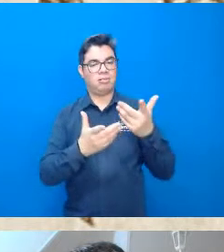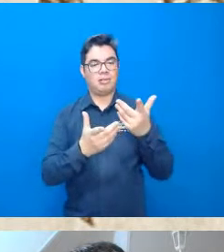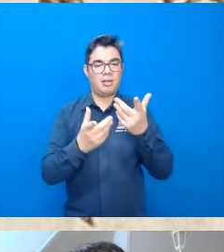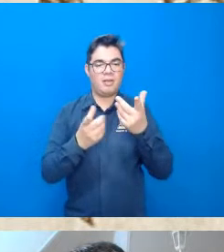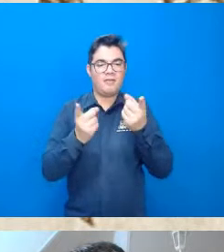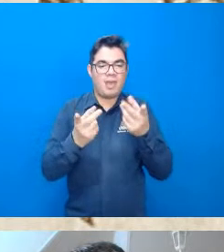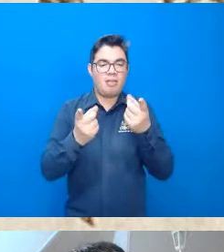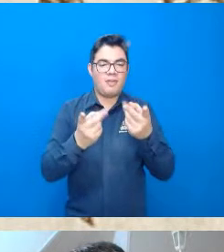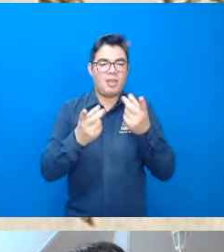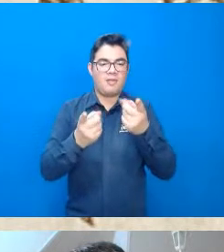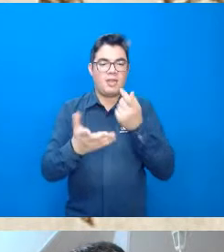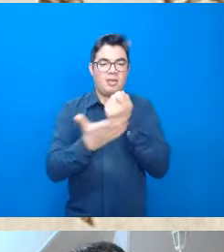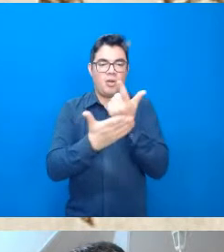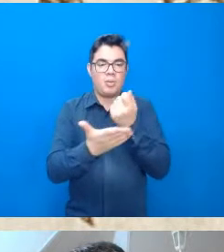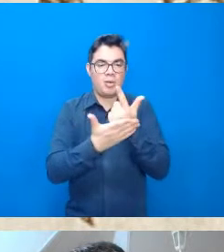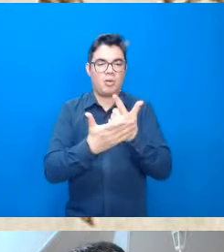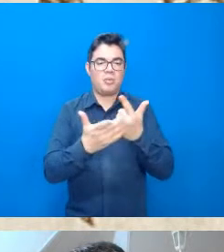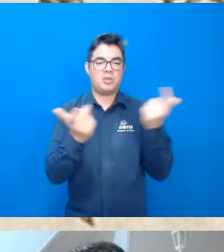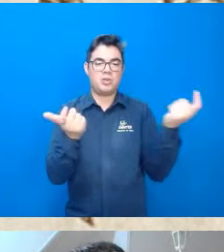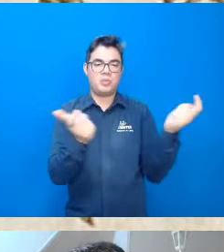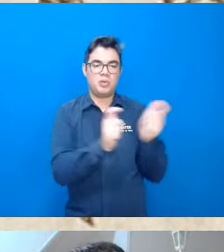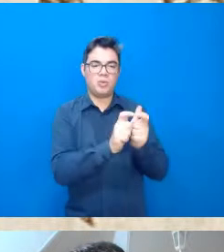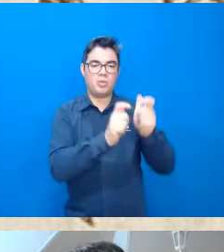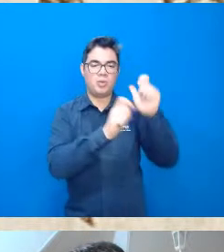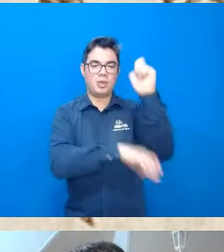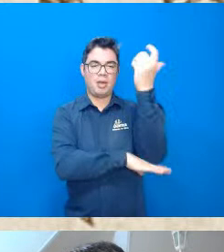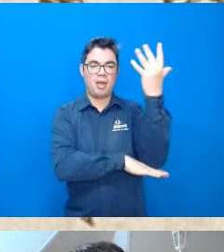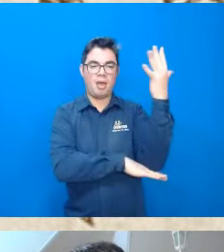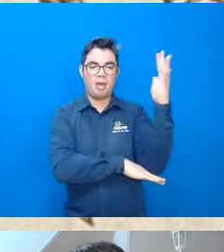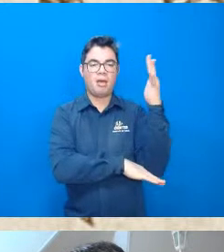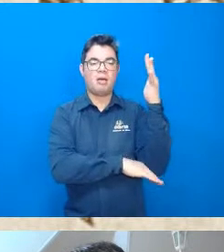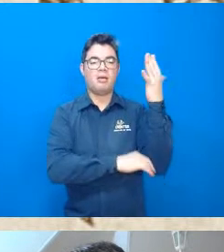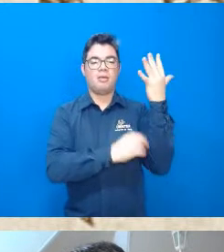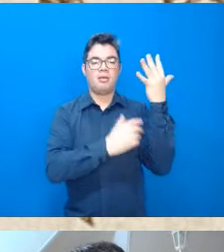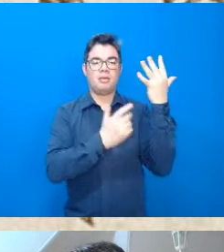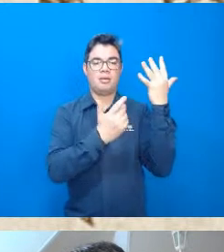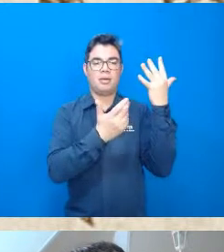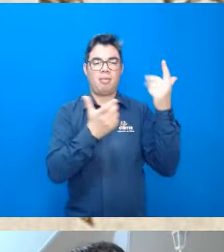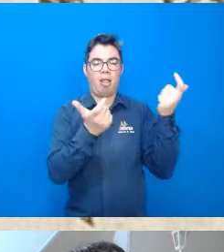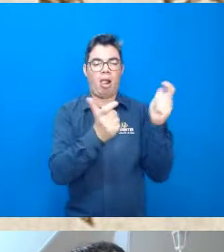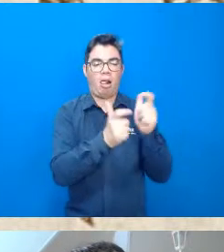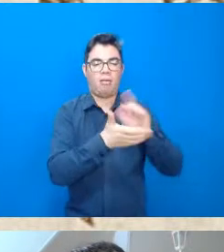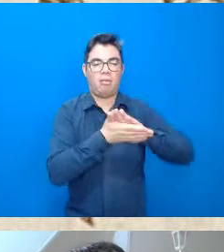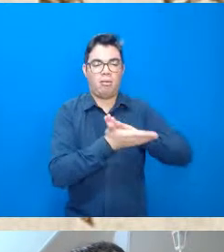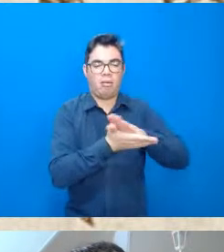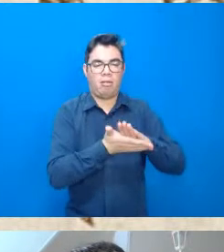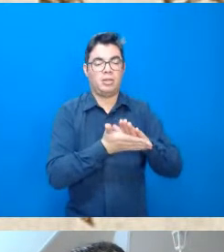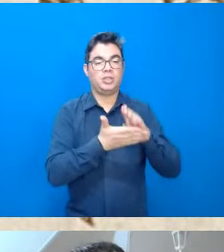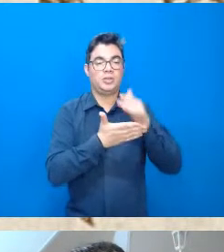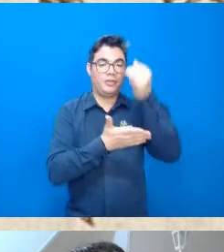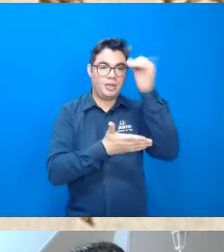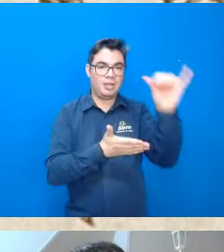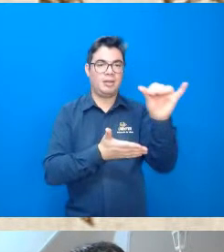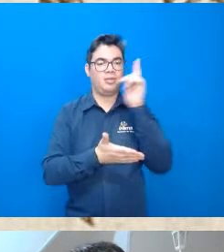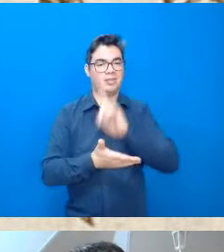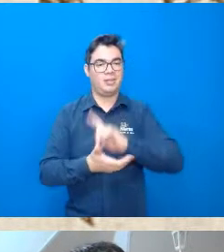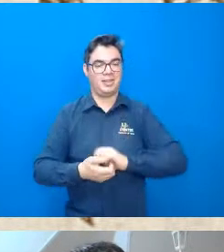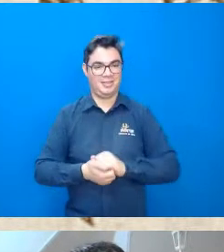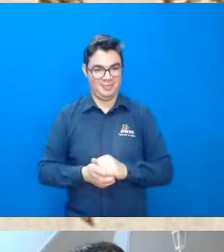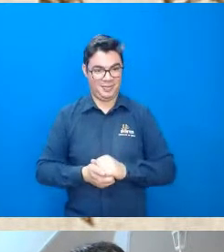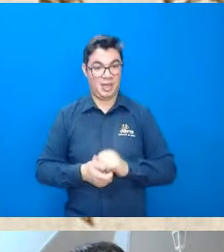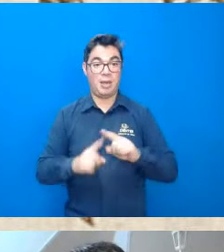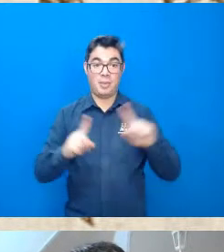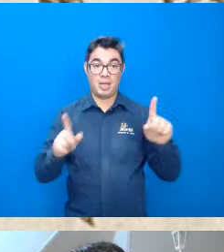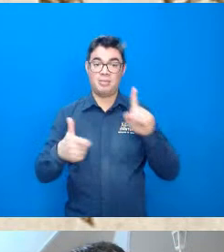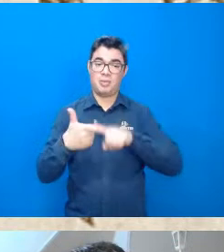diminuindo os impactos ambientais eu concordo em partes mas eu acho meio problemático também porque o